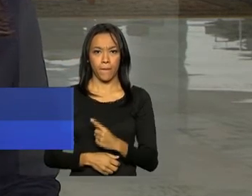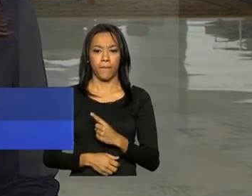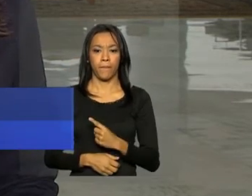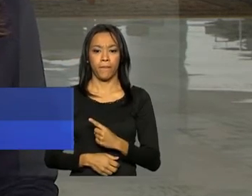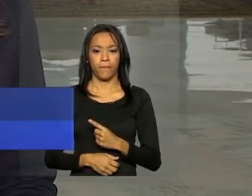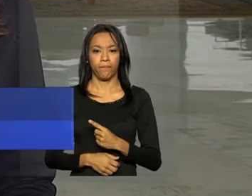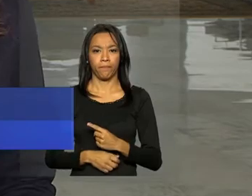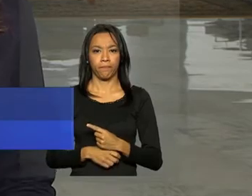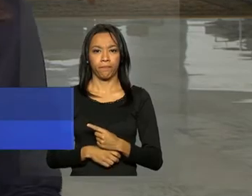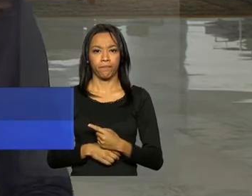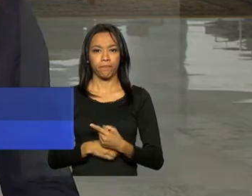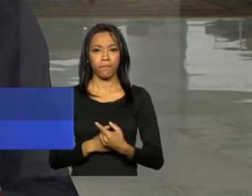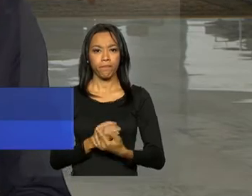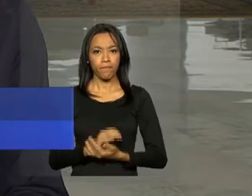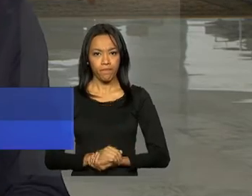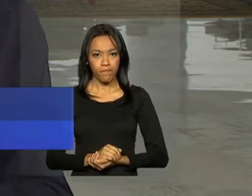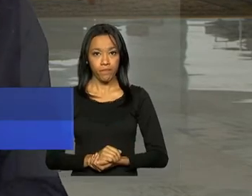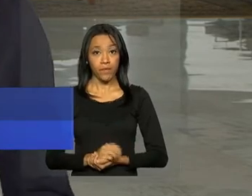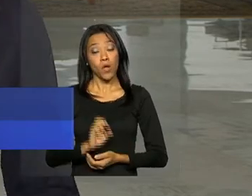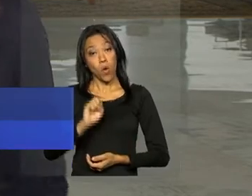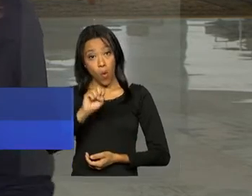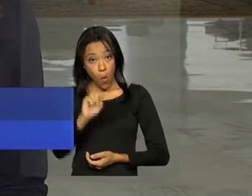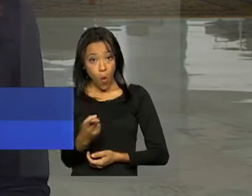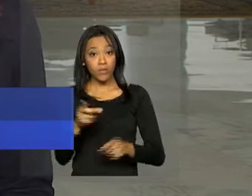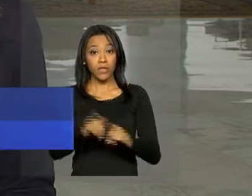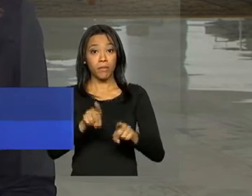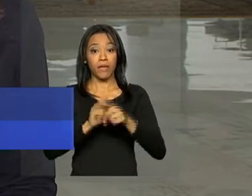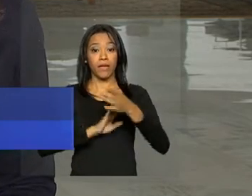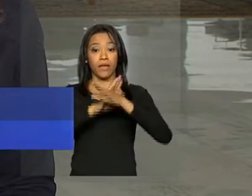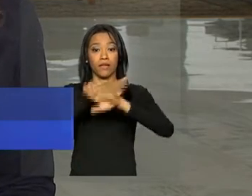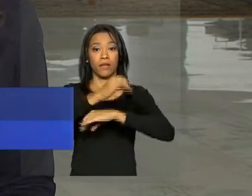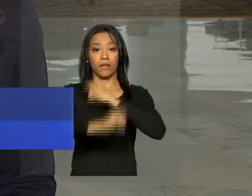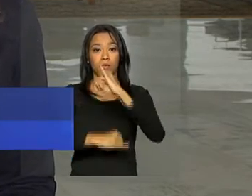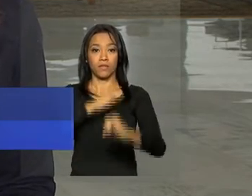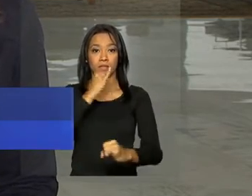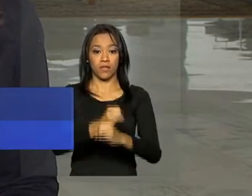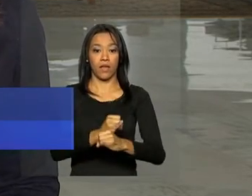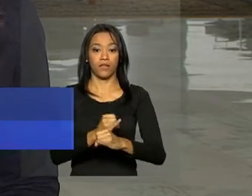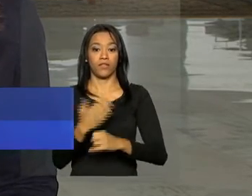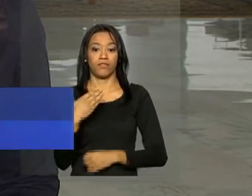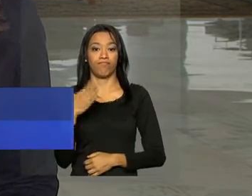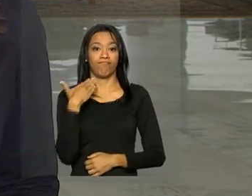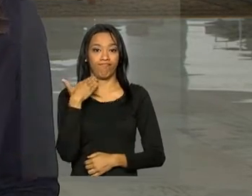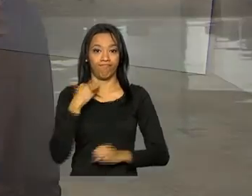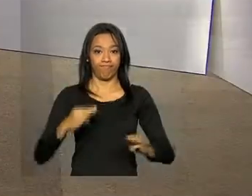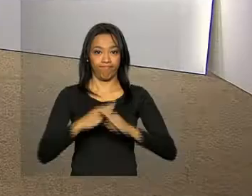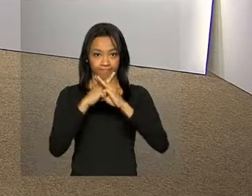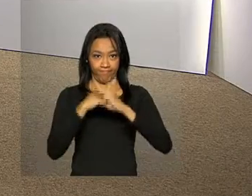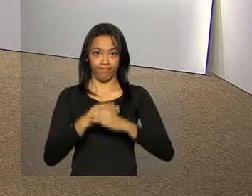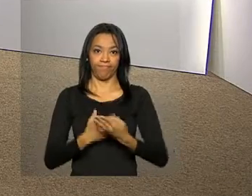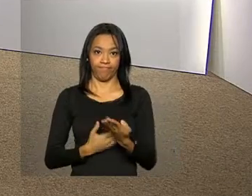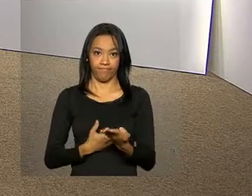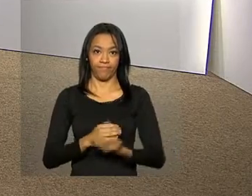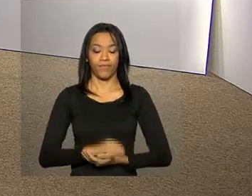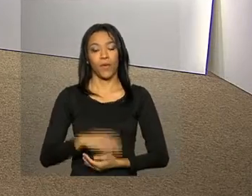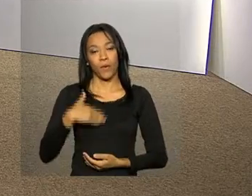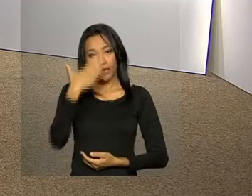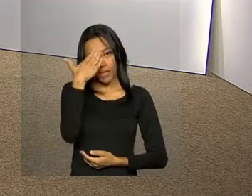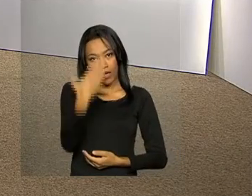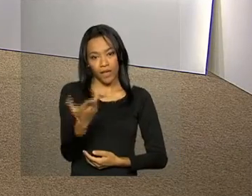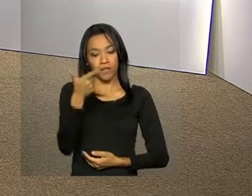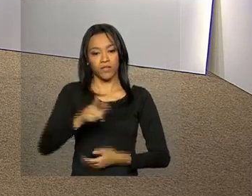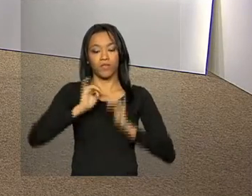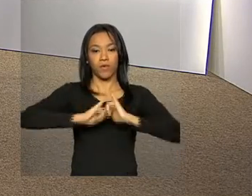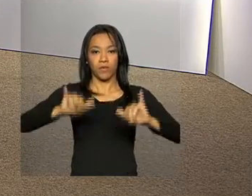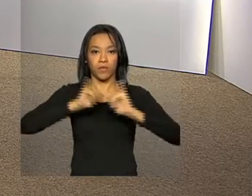-0207, opção 1, ou entrar no site da Caixa que aparece aí na tela. Jaime. Ana Gabriela, obrigado pelas suas